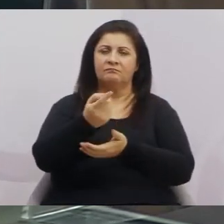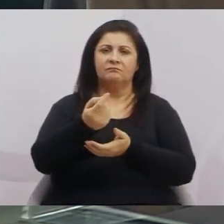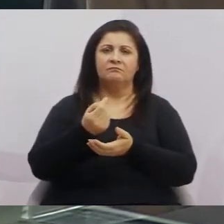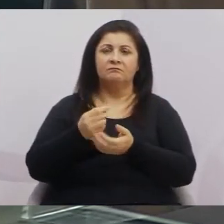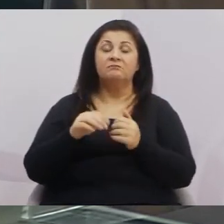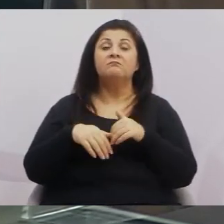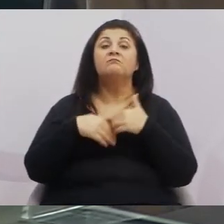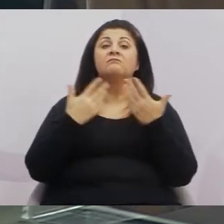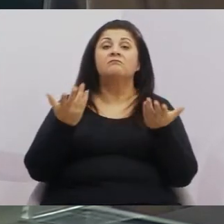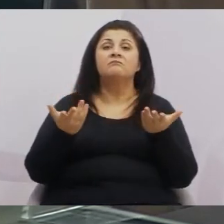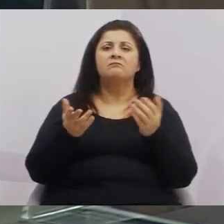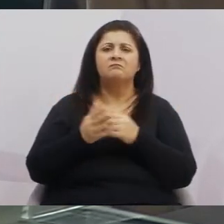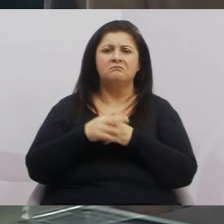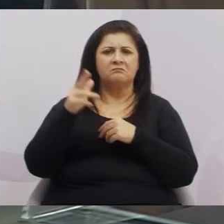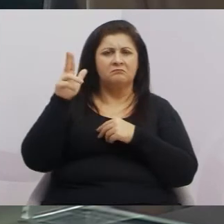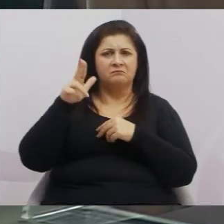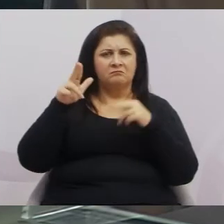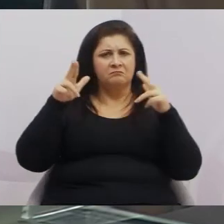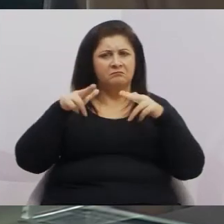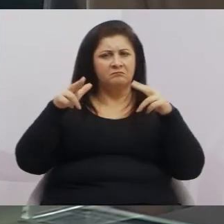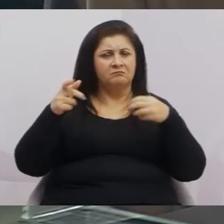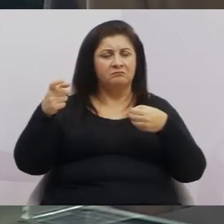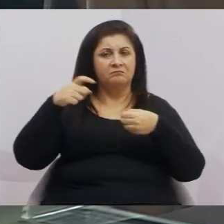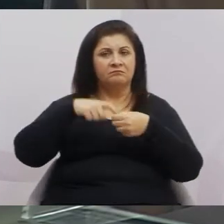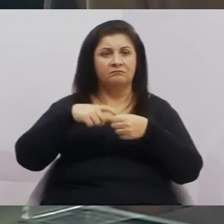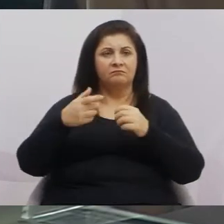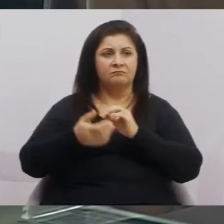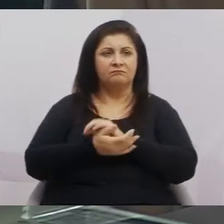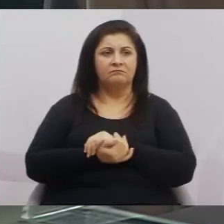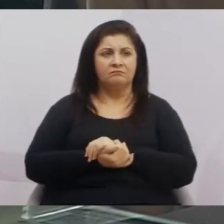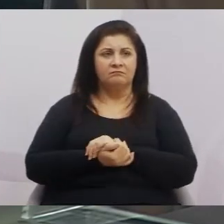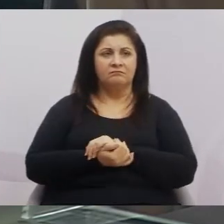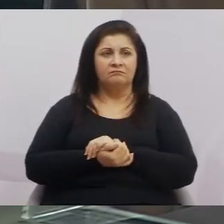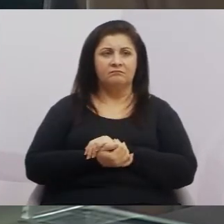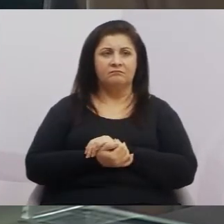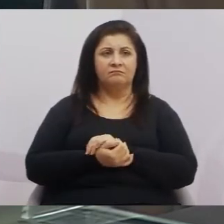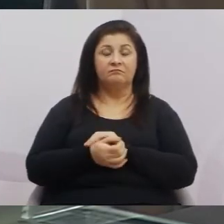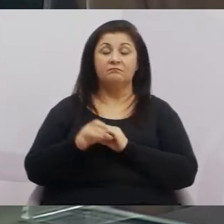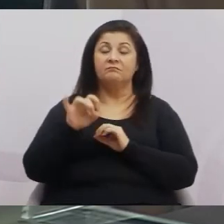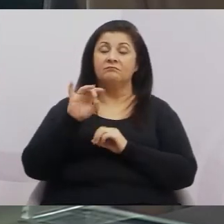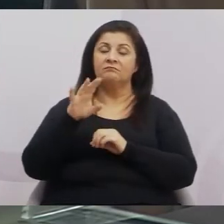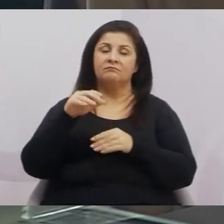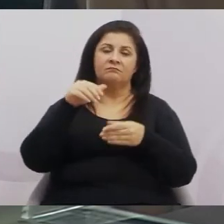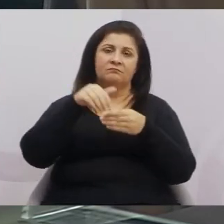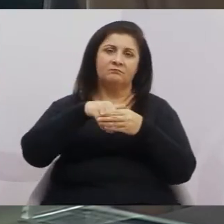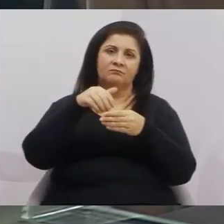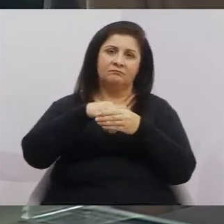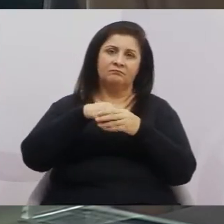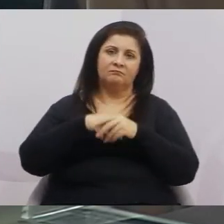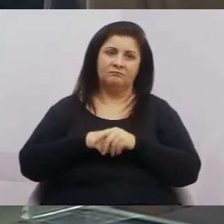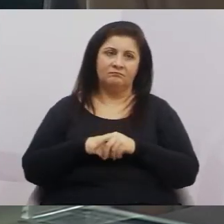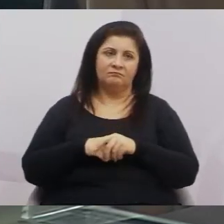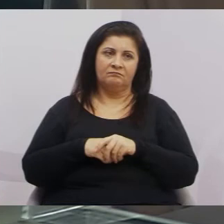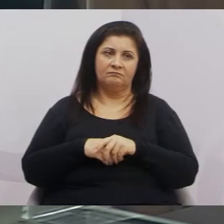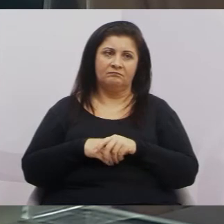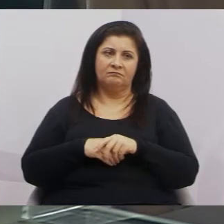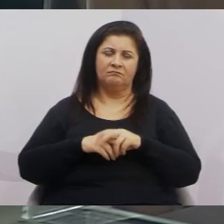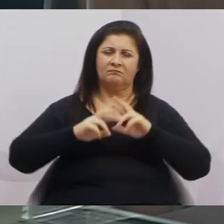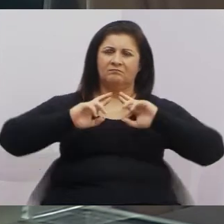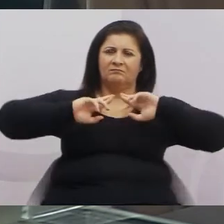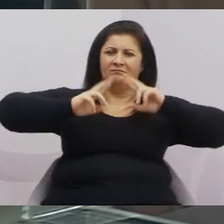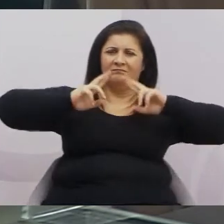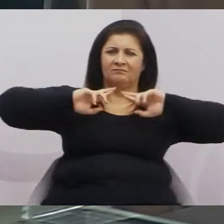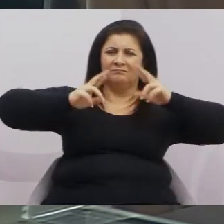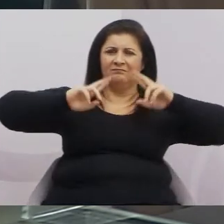cadê eles que nunca mais apareceram? Só aparece na época de eleição para criticar, para